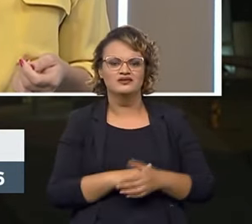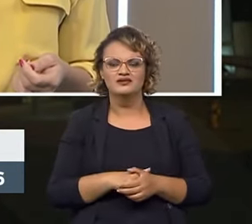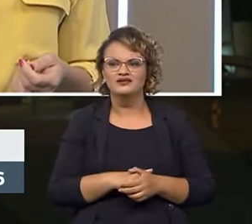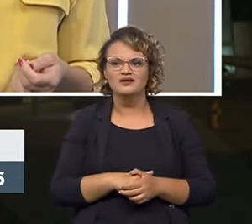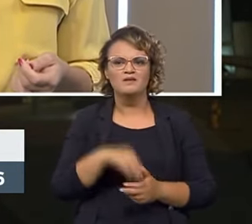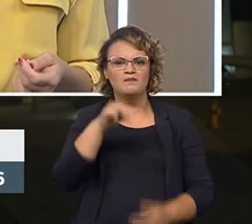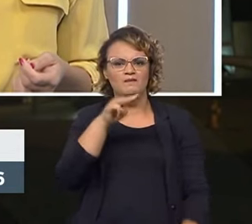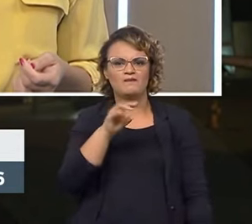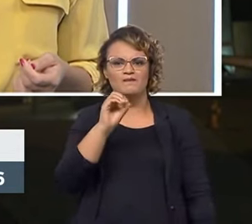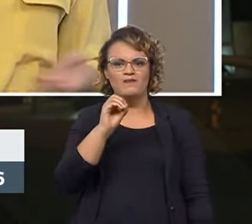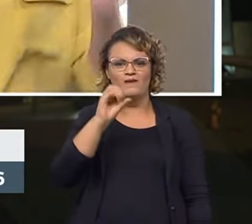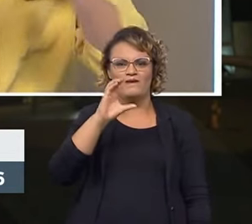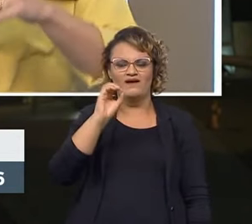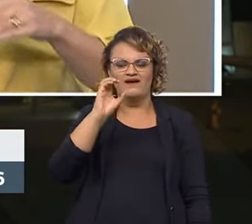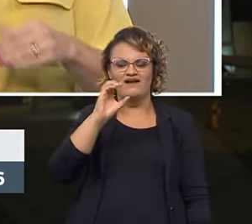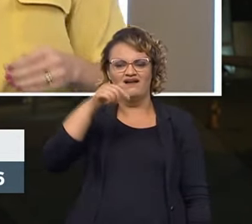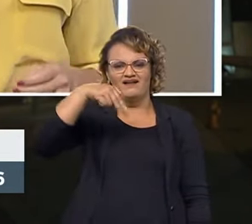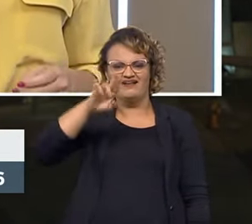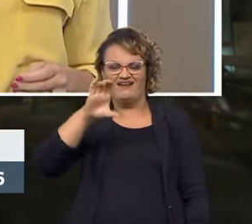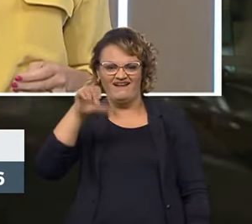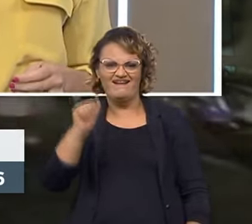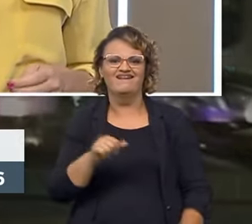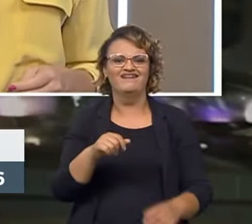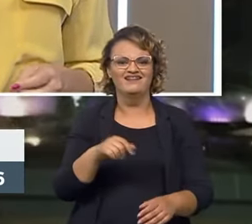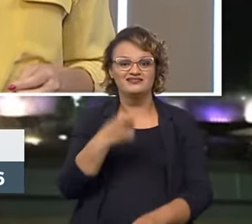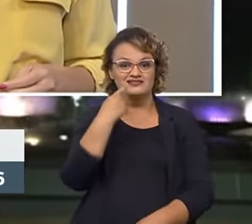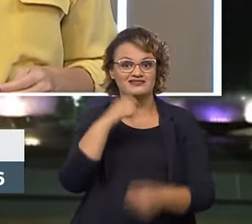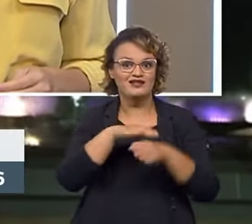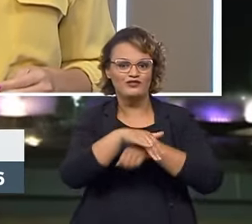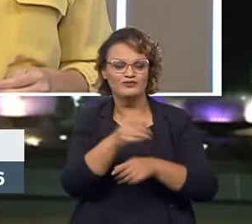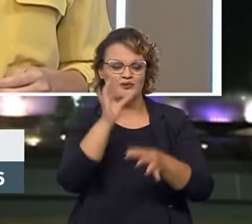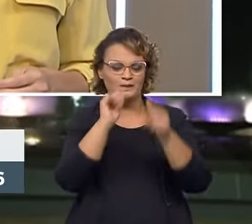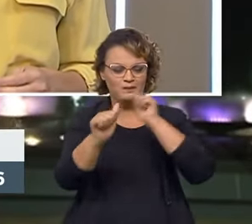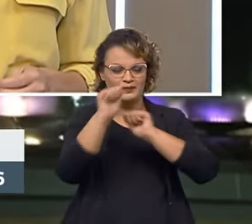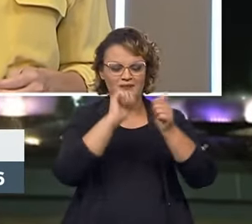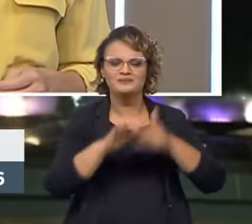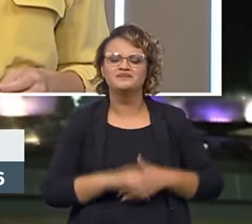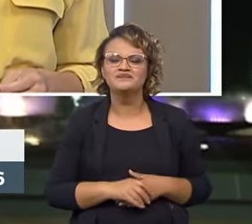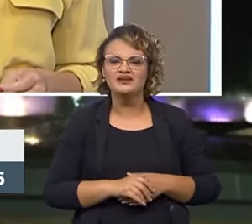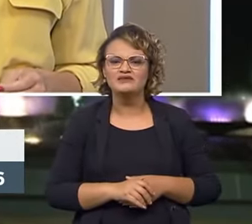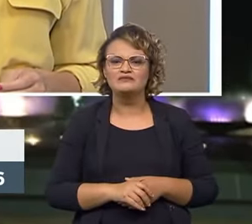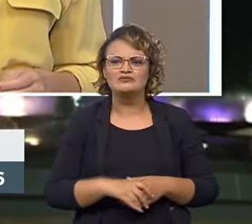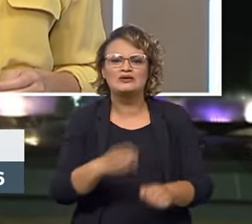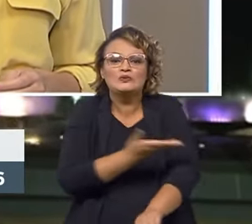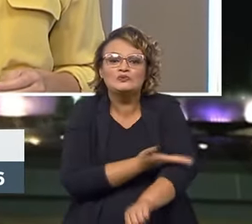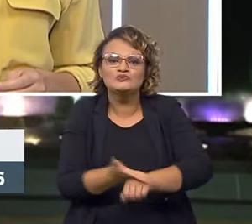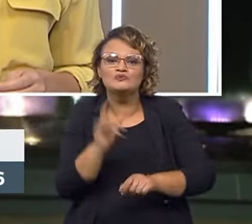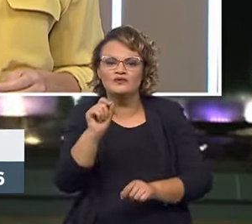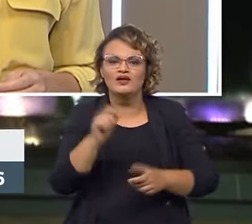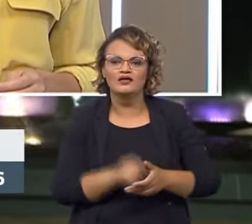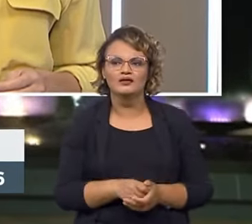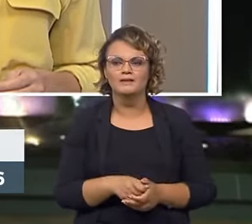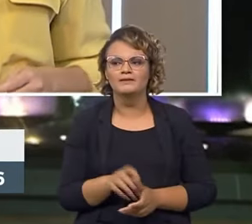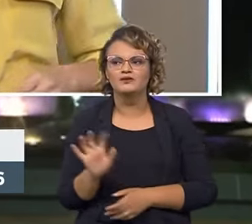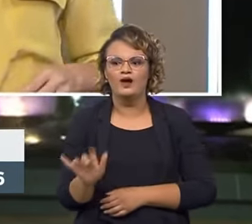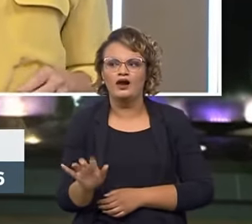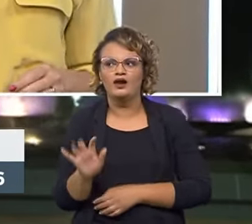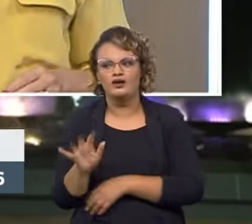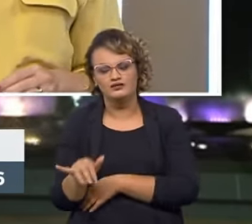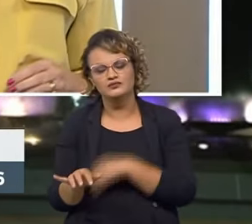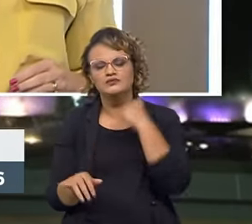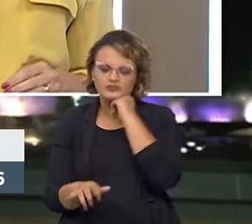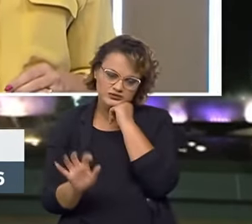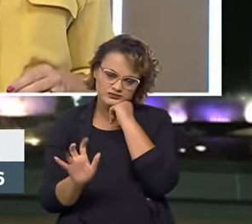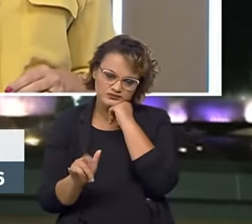muqueca que é sensacional. E põe no Happy Hour. E põe no Happy Hour. Tem alguma mania? Batucar. Quando eu estou